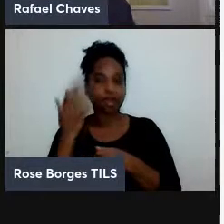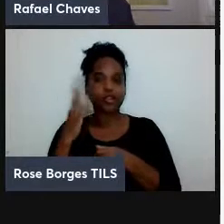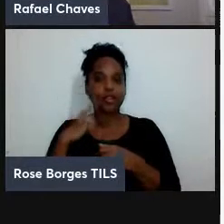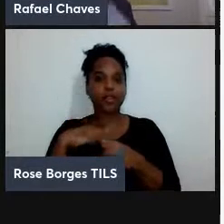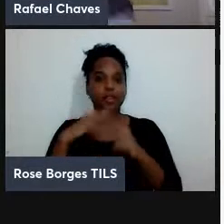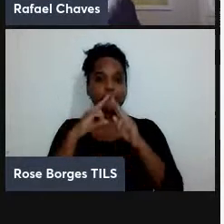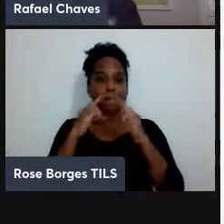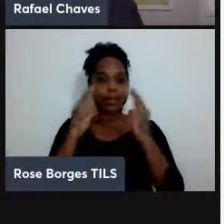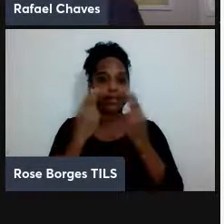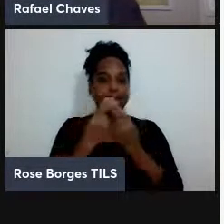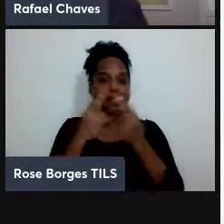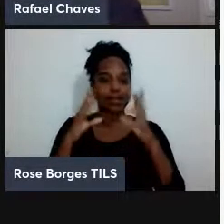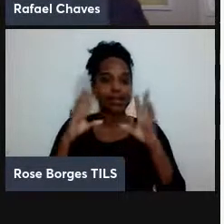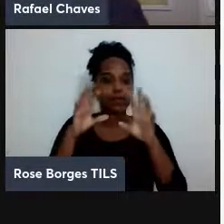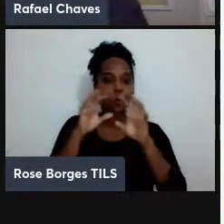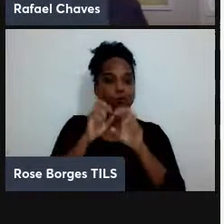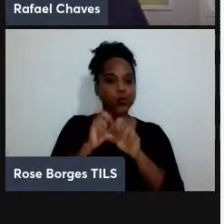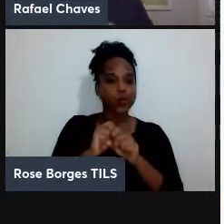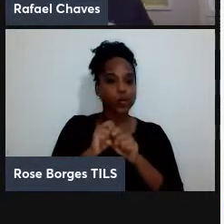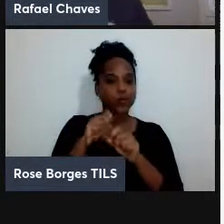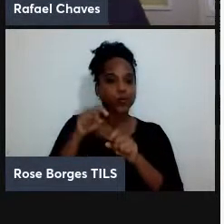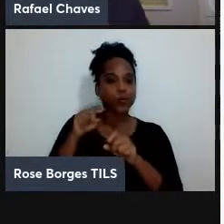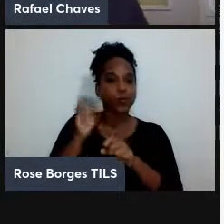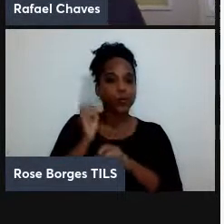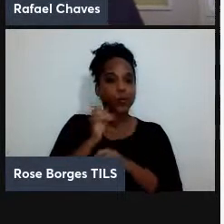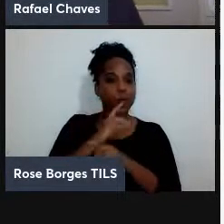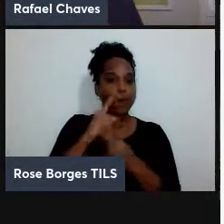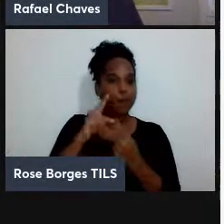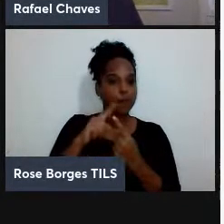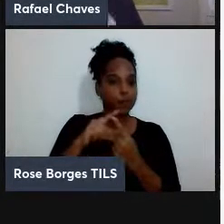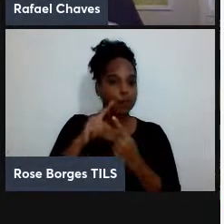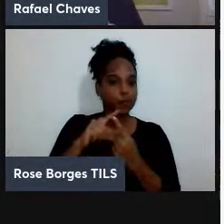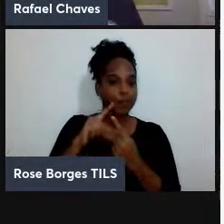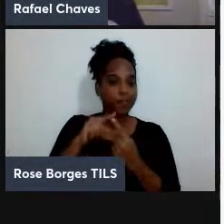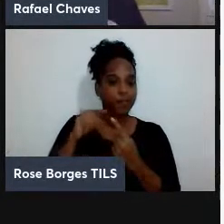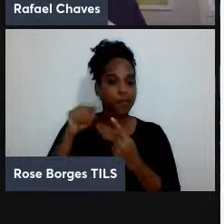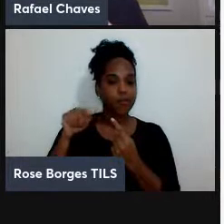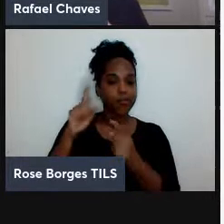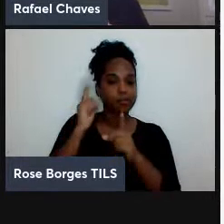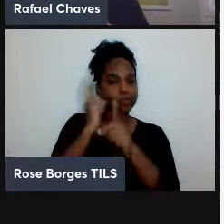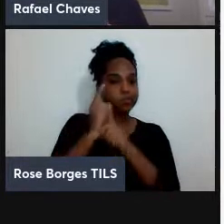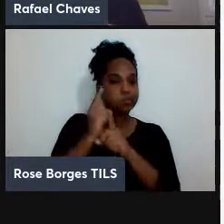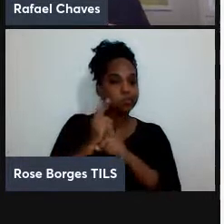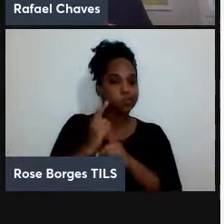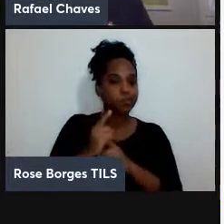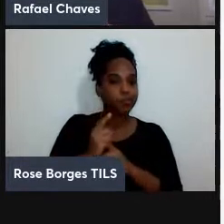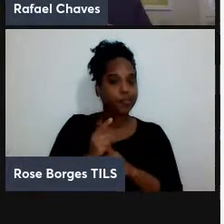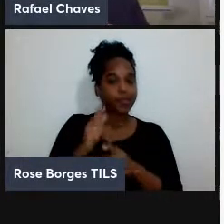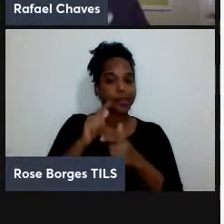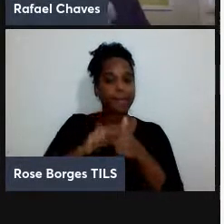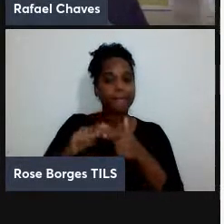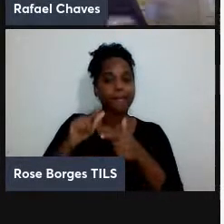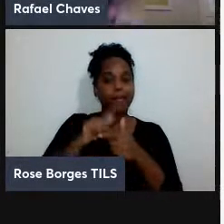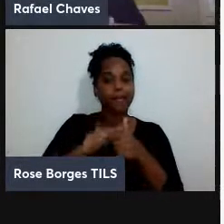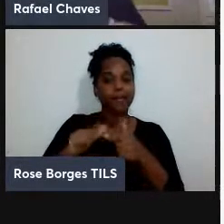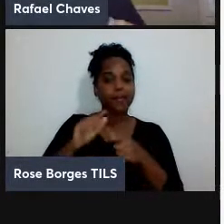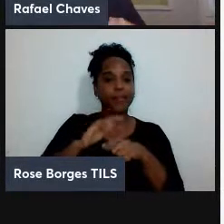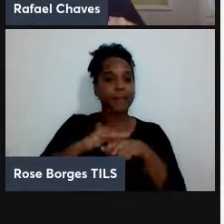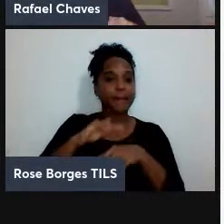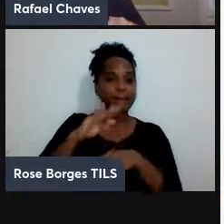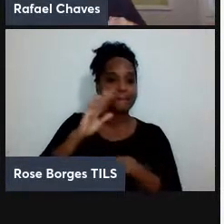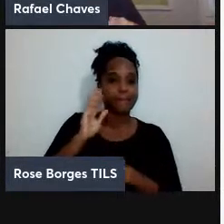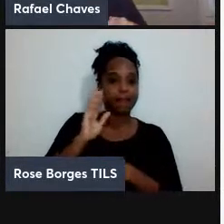partícula você teria que detectar essa partícula então o problema é mais em construir bons